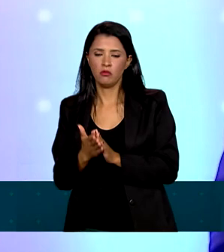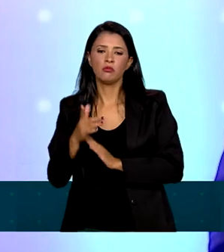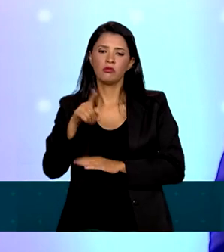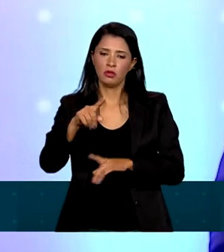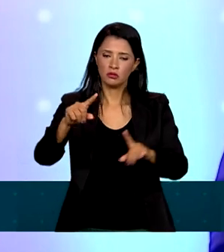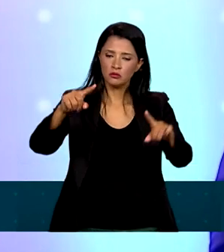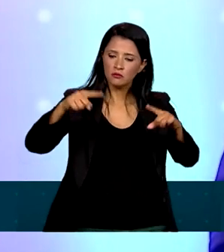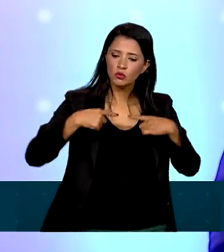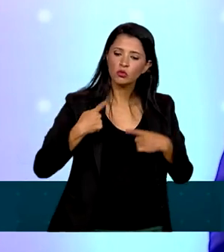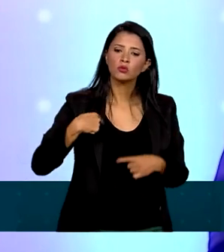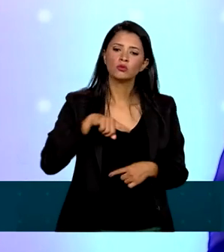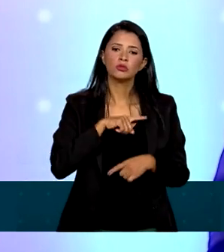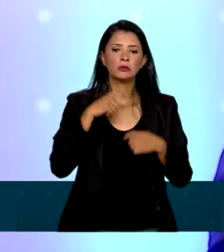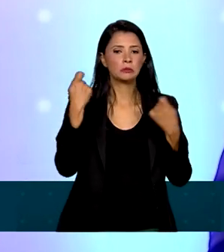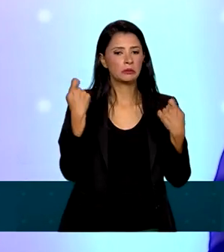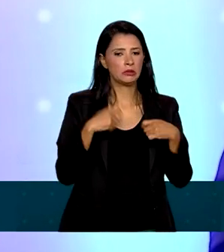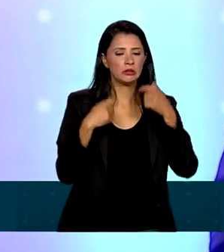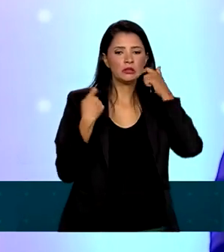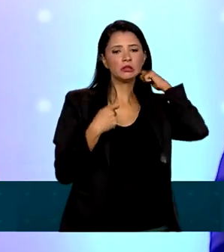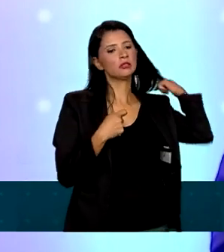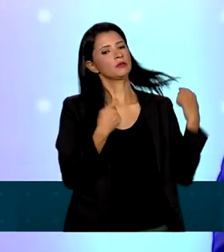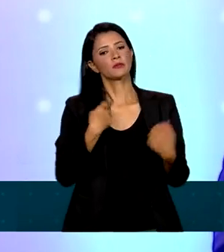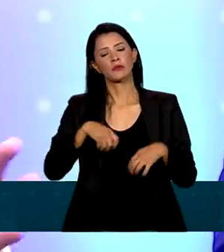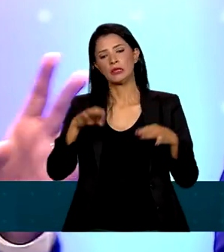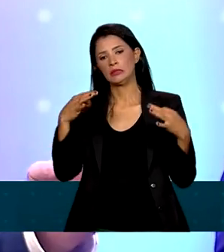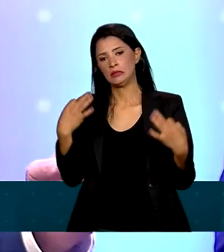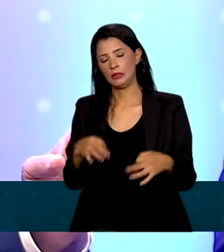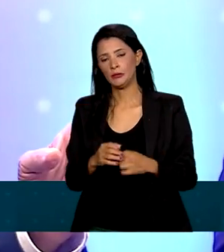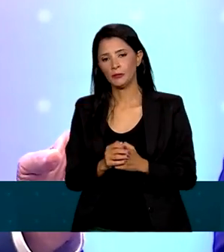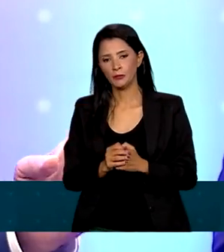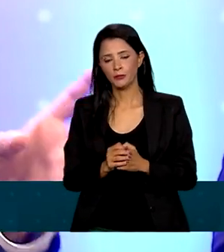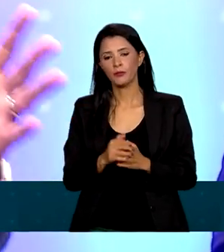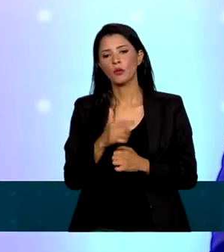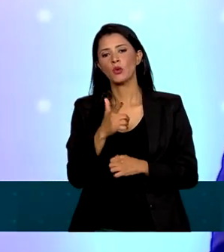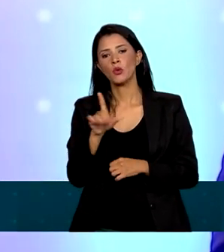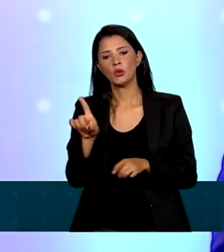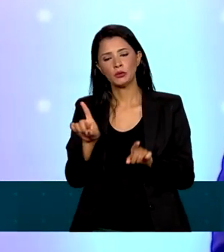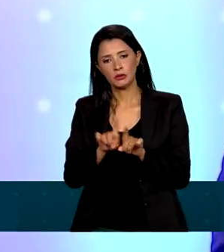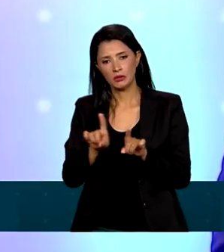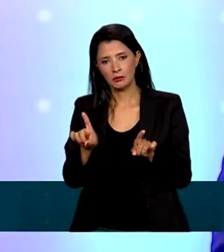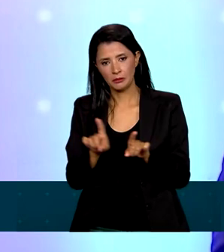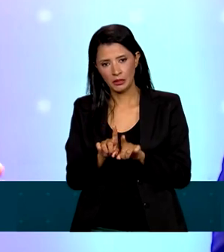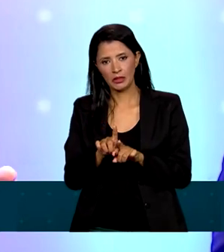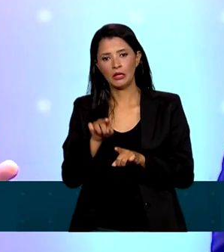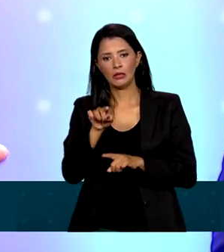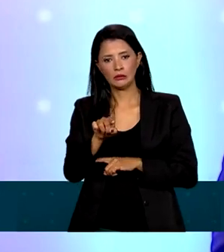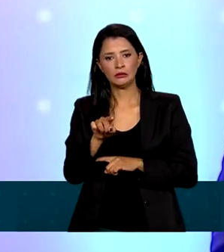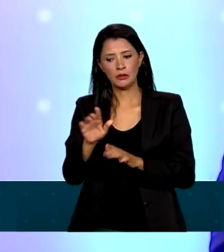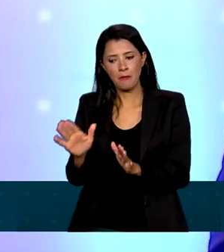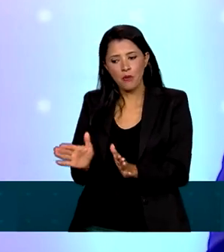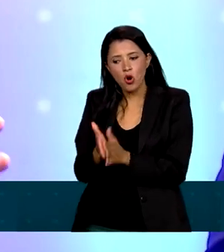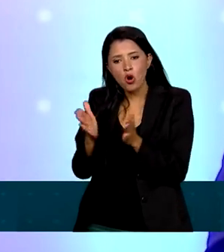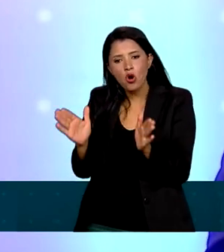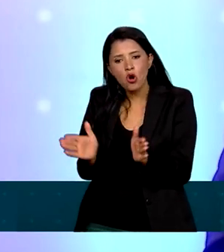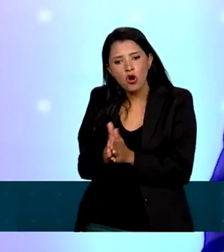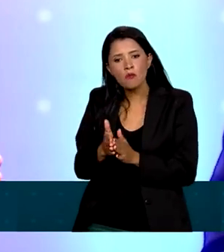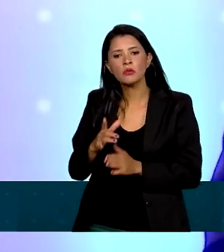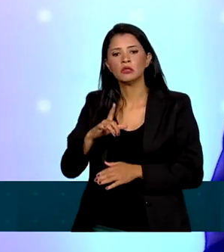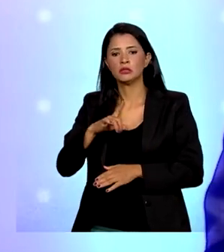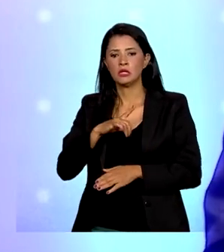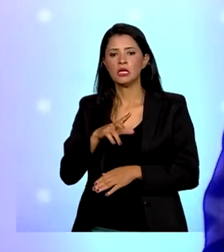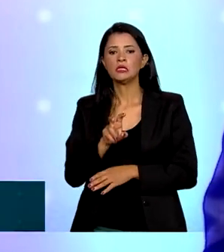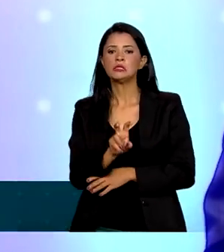e a gente tem que cuidar com muito carinho. O outro é, no meio desses pobres, nós temos